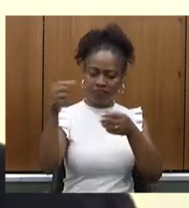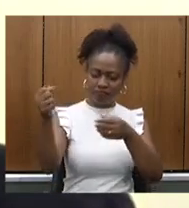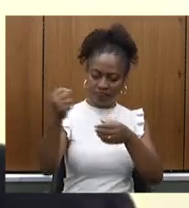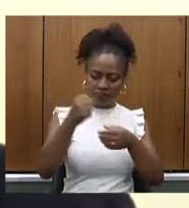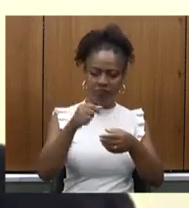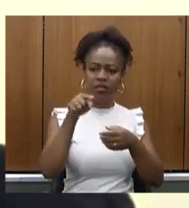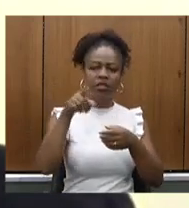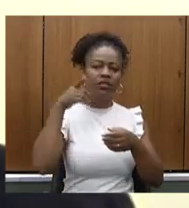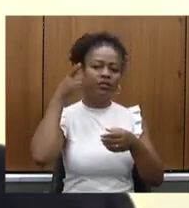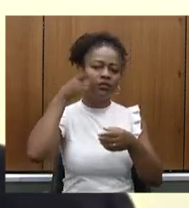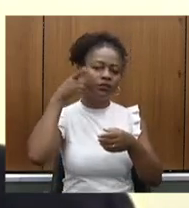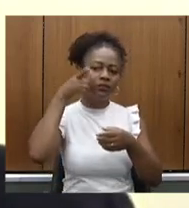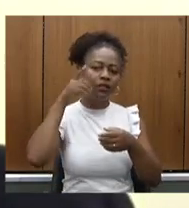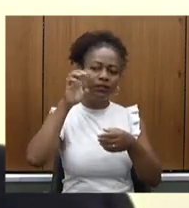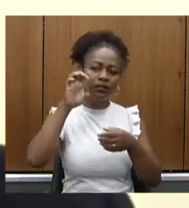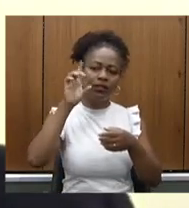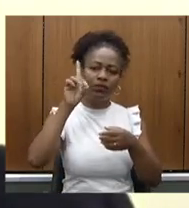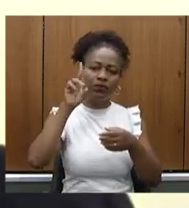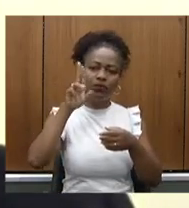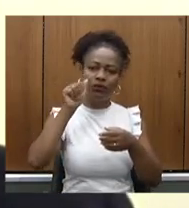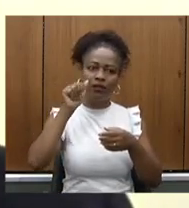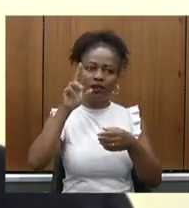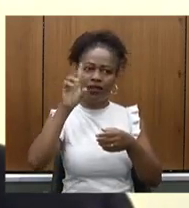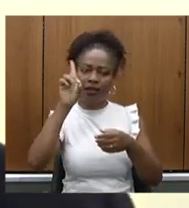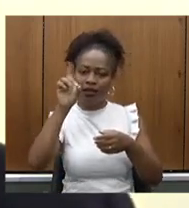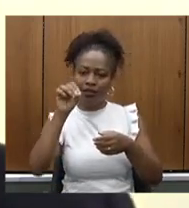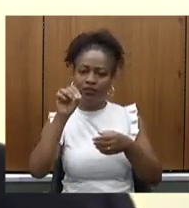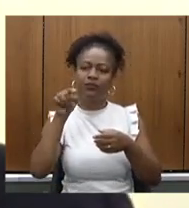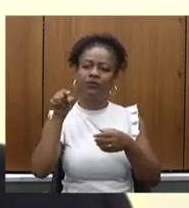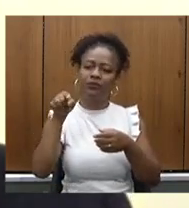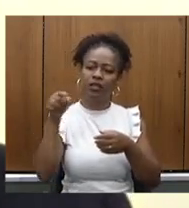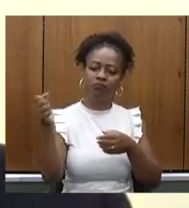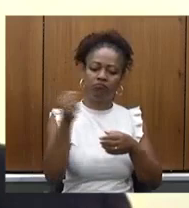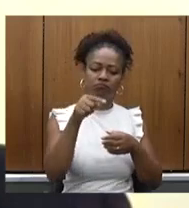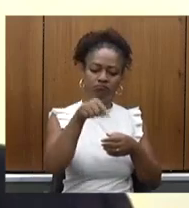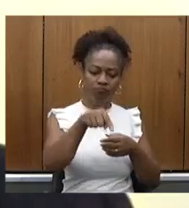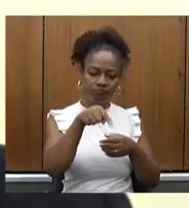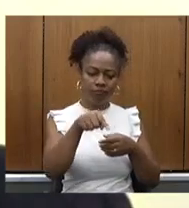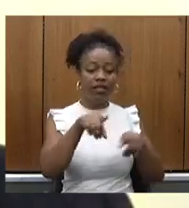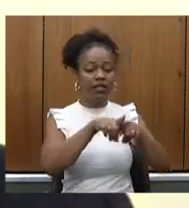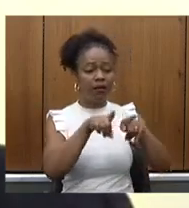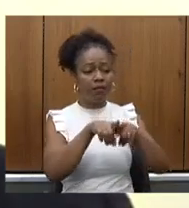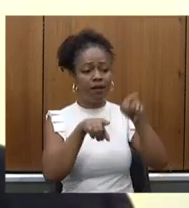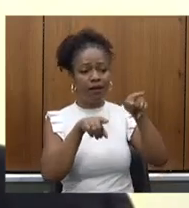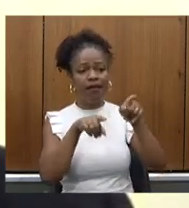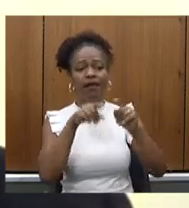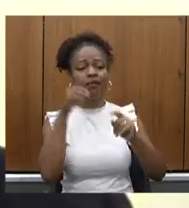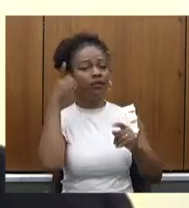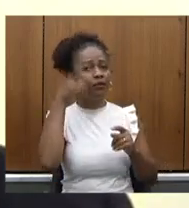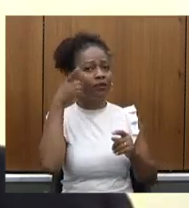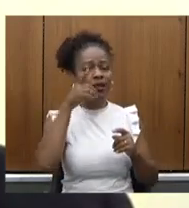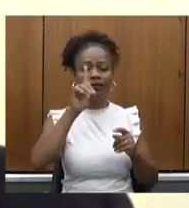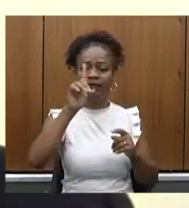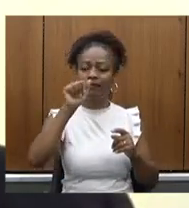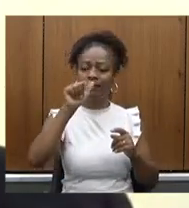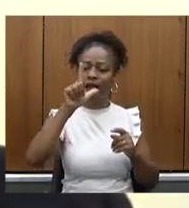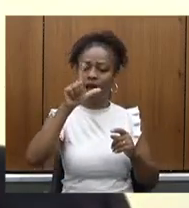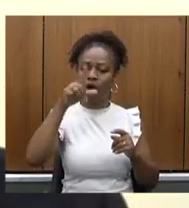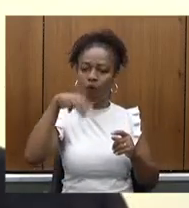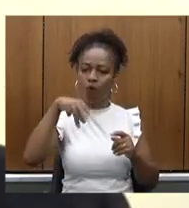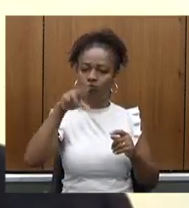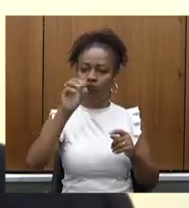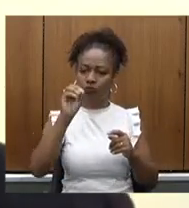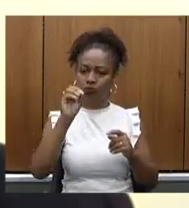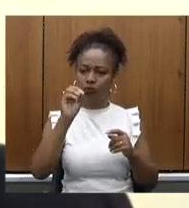deputado Duarte Bechia deputado Gustavo Santana e passo a palavra ao deputado Dalmo Ribeiro Silva pelo tempo de 3 minutos